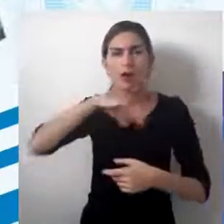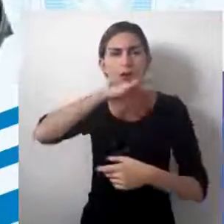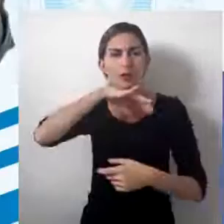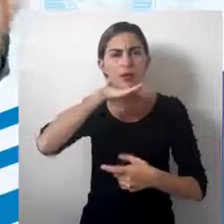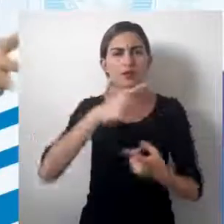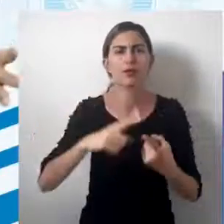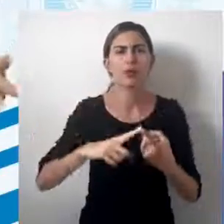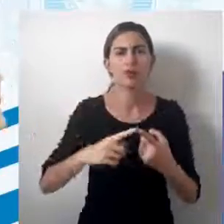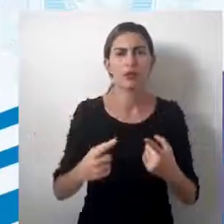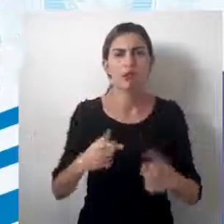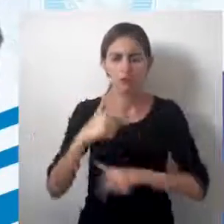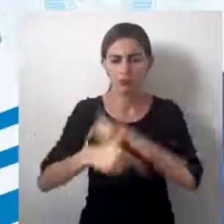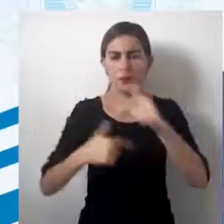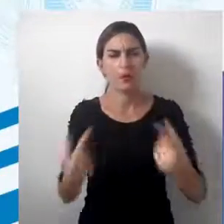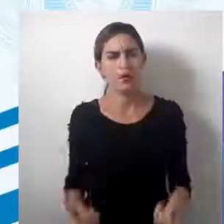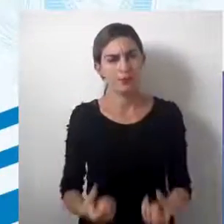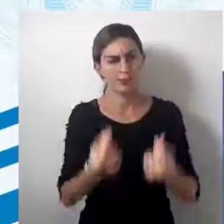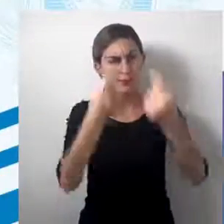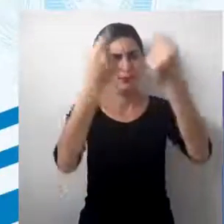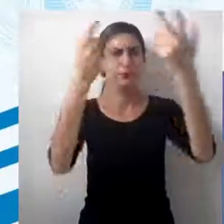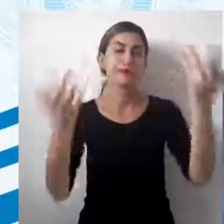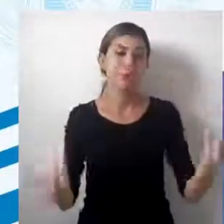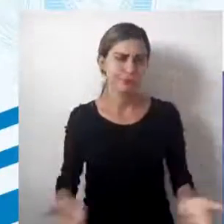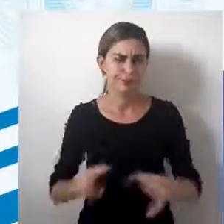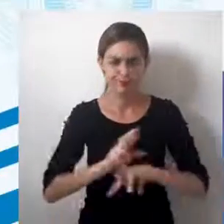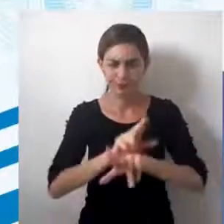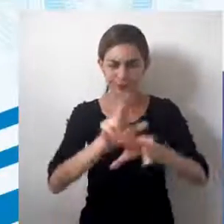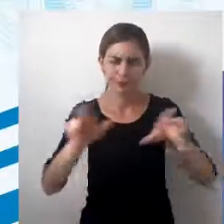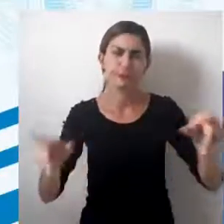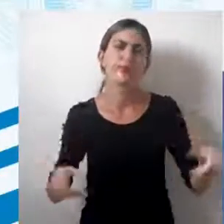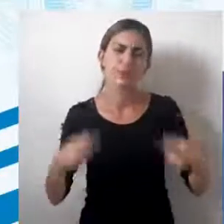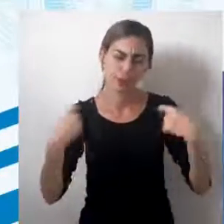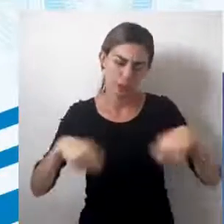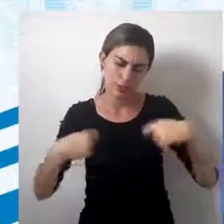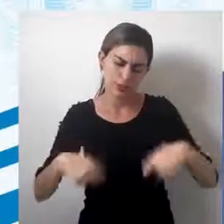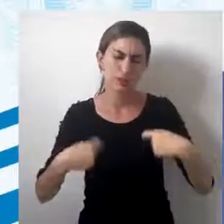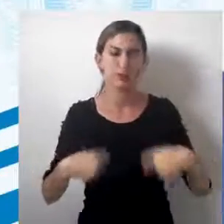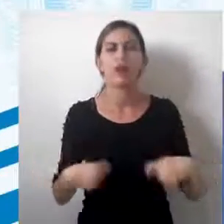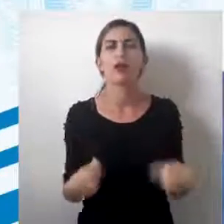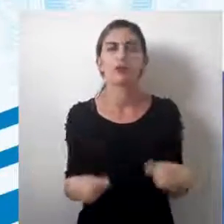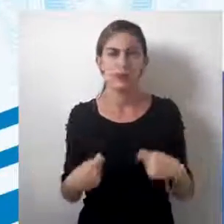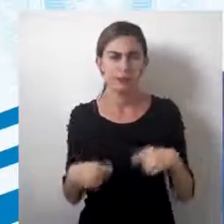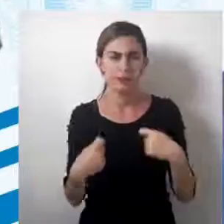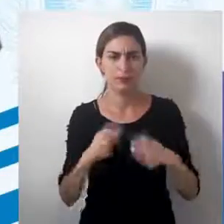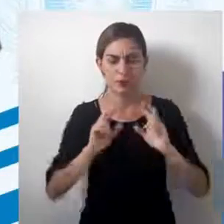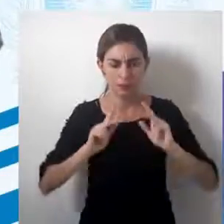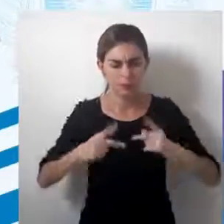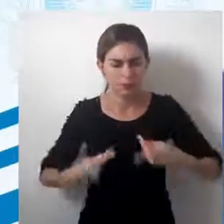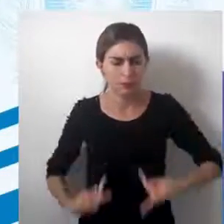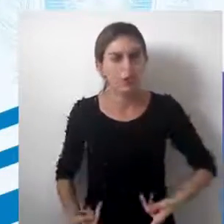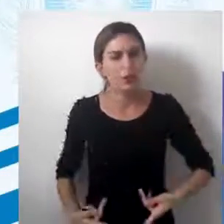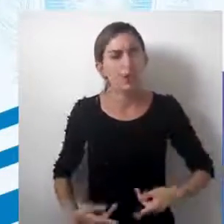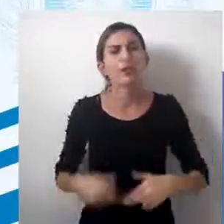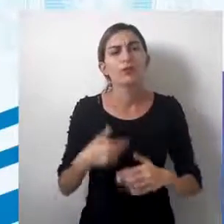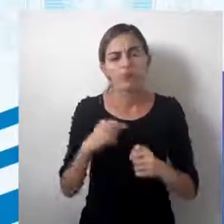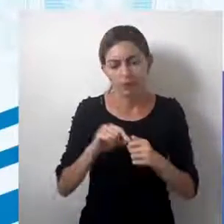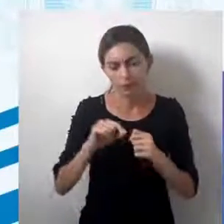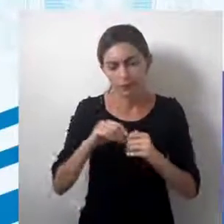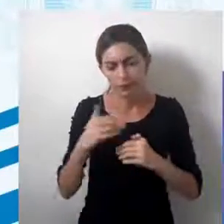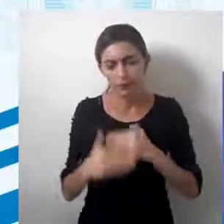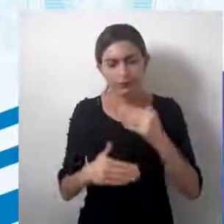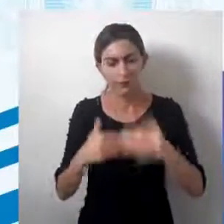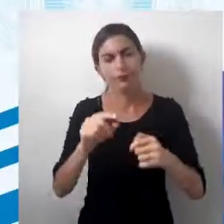atividades econômicas, enfim. Então, há essa necessidade. A necessidade humana foi que foi